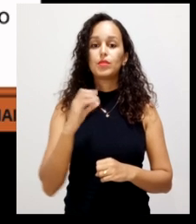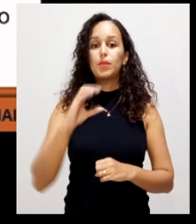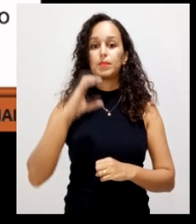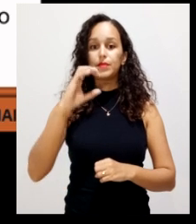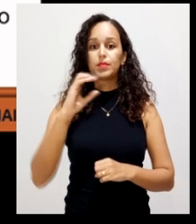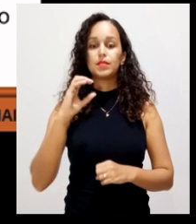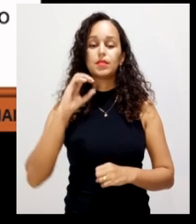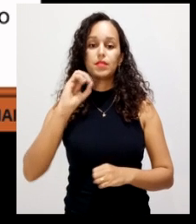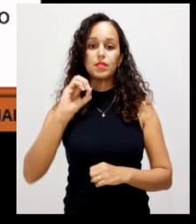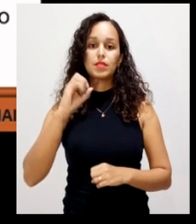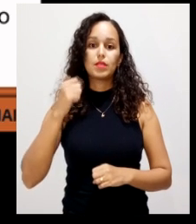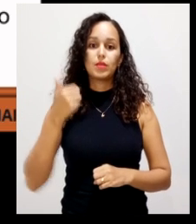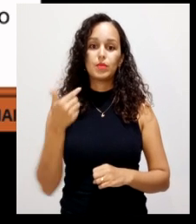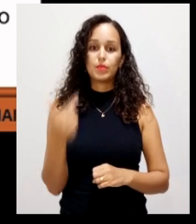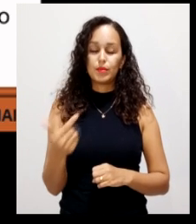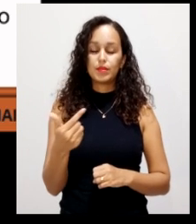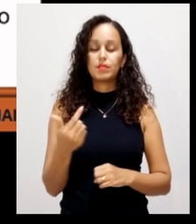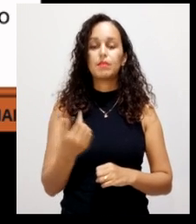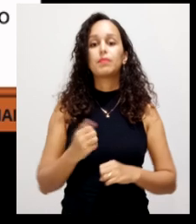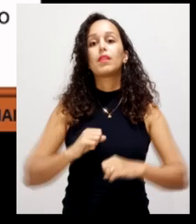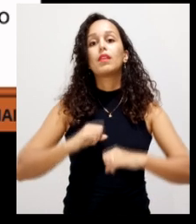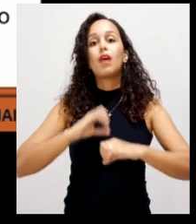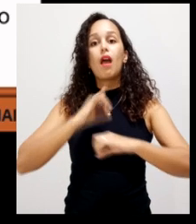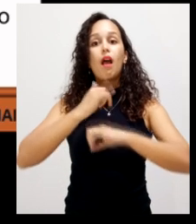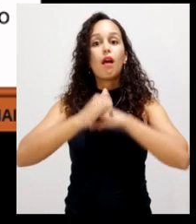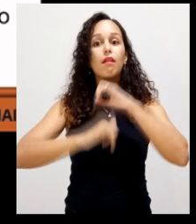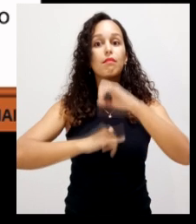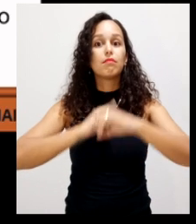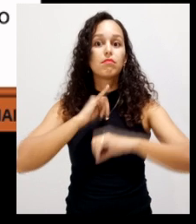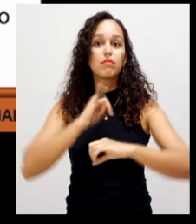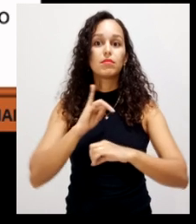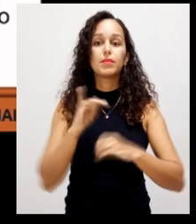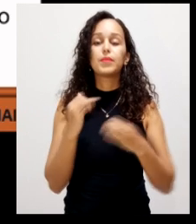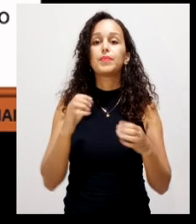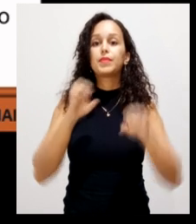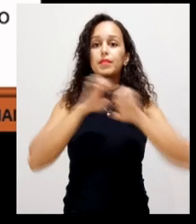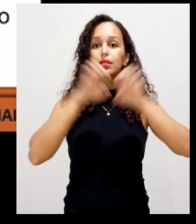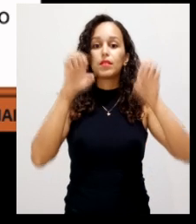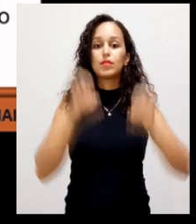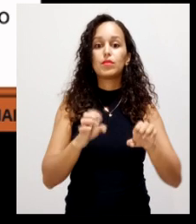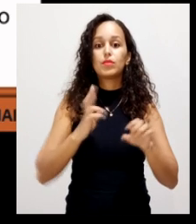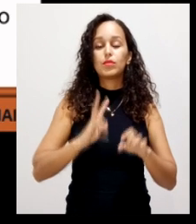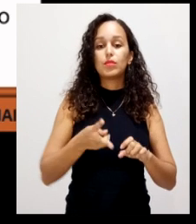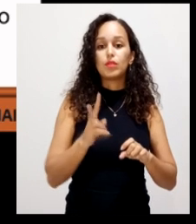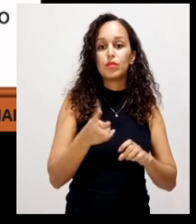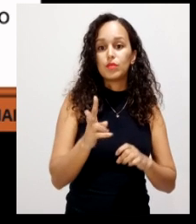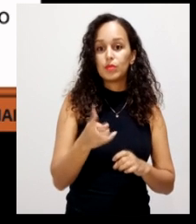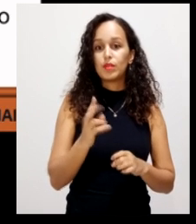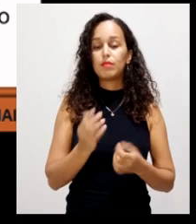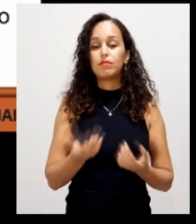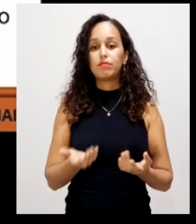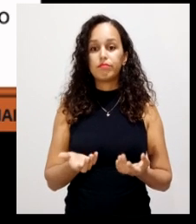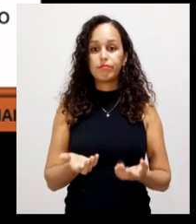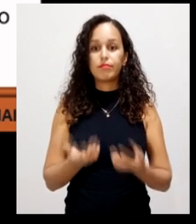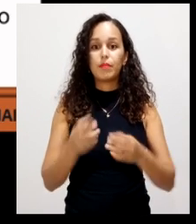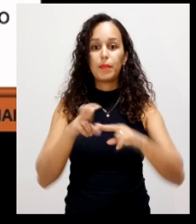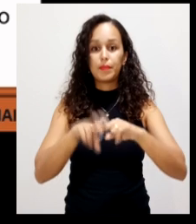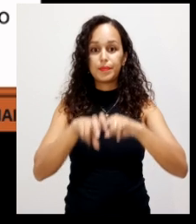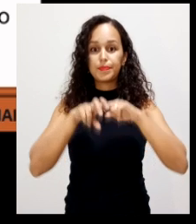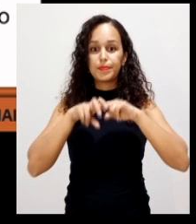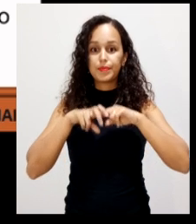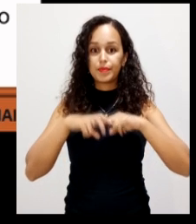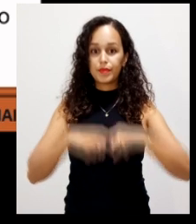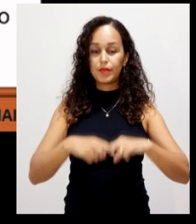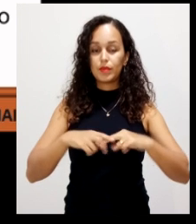de carbono, pi permanecerá na sua estrutura. Portanto, o átomo de N presente na estrutura do